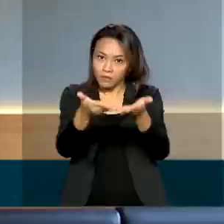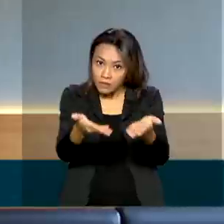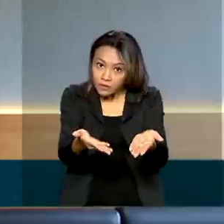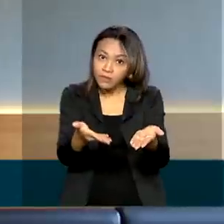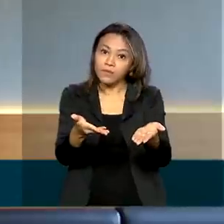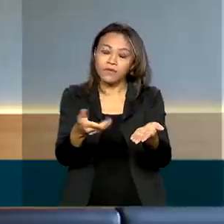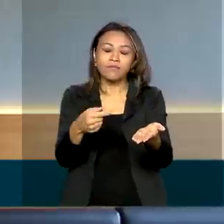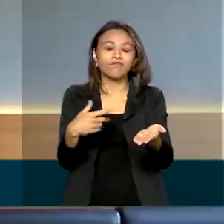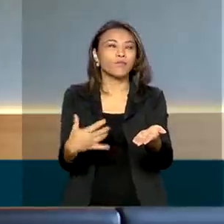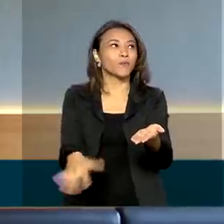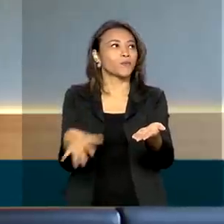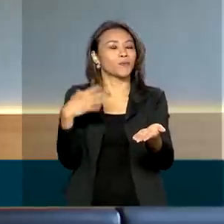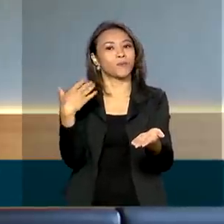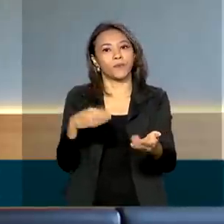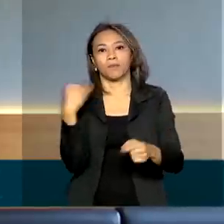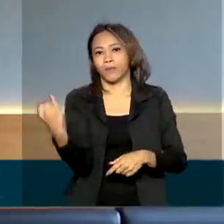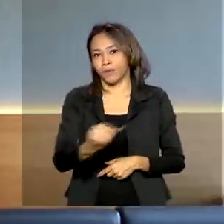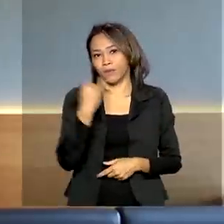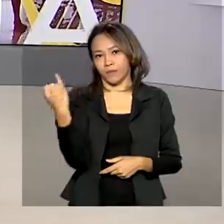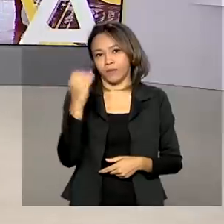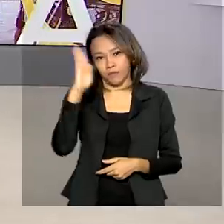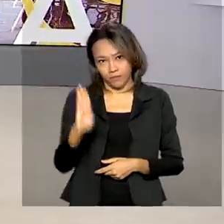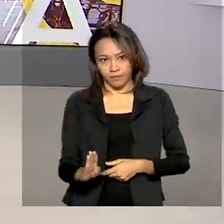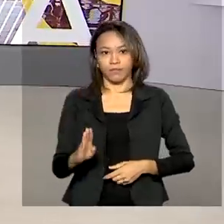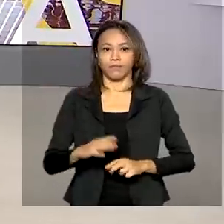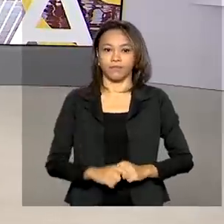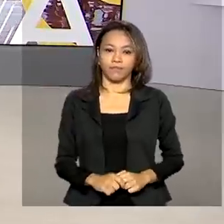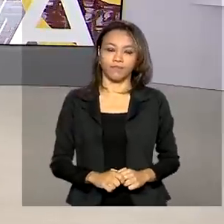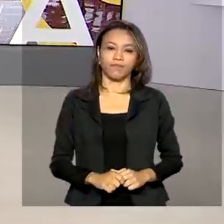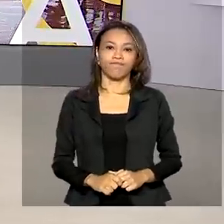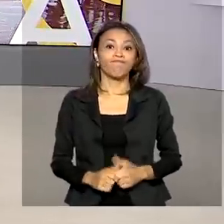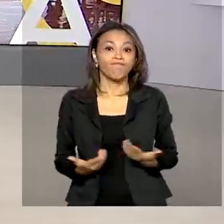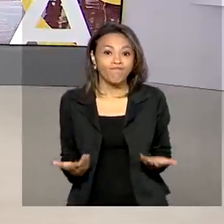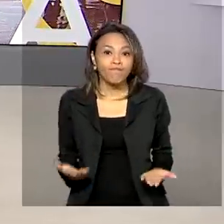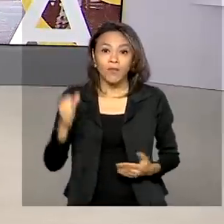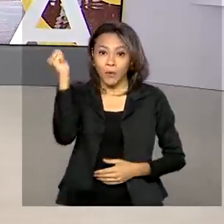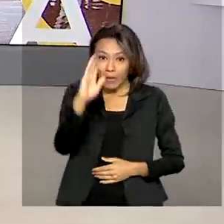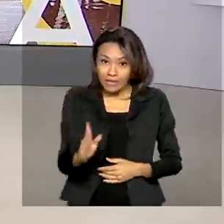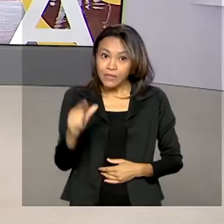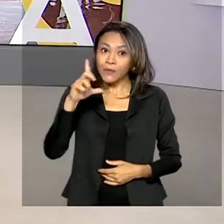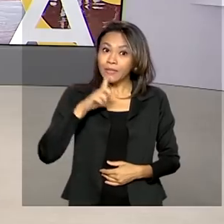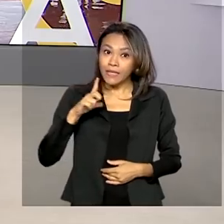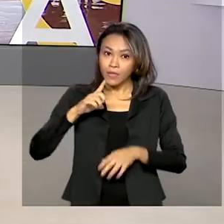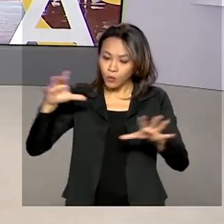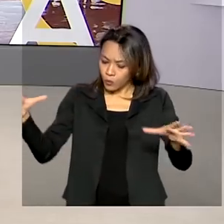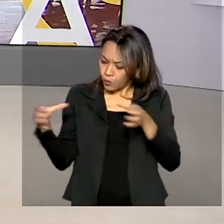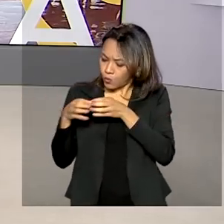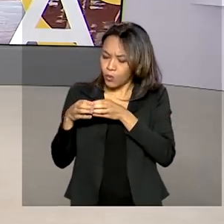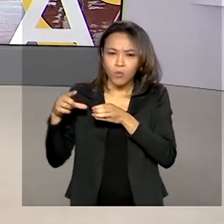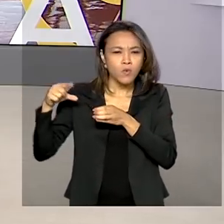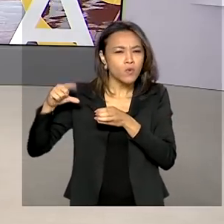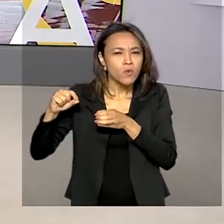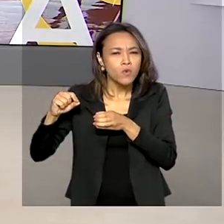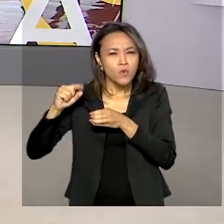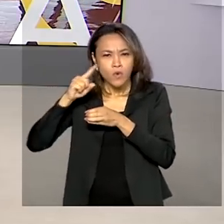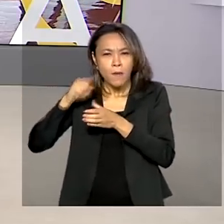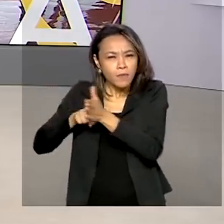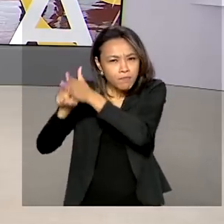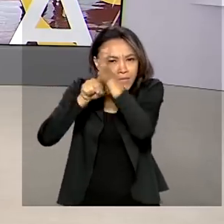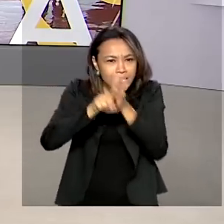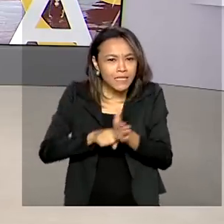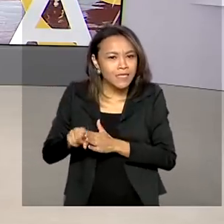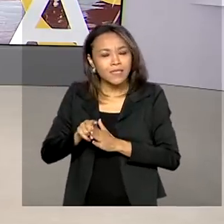de dúvida, é muito importante para o Brasil. O Brasil agora tem o Comitê Nacional de Pesquisas Antárticas, o